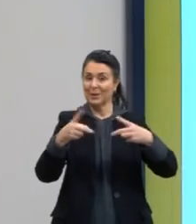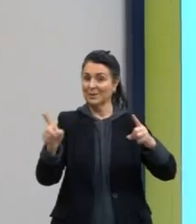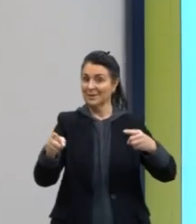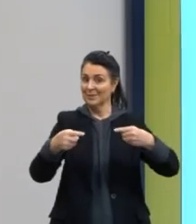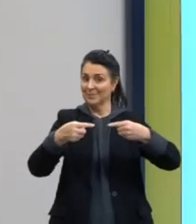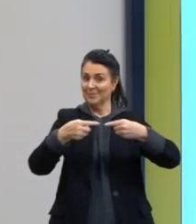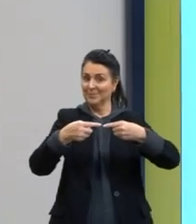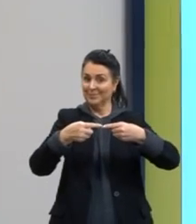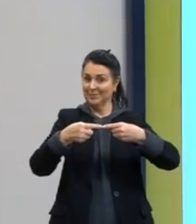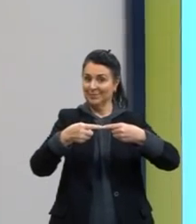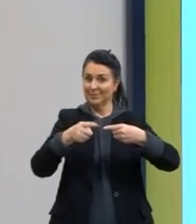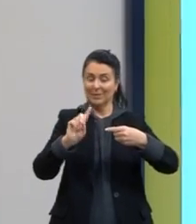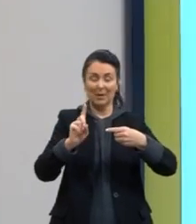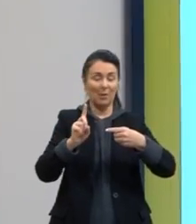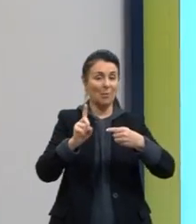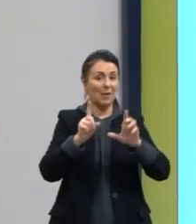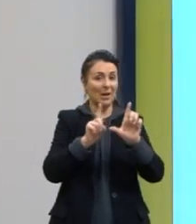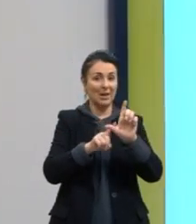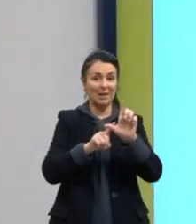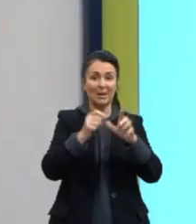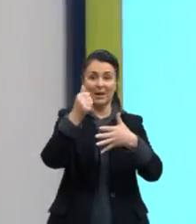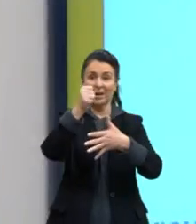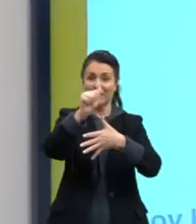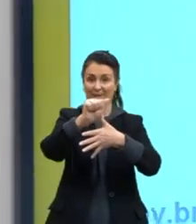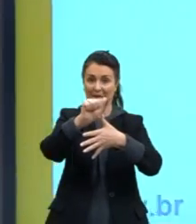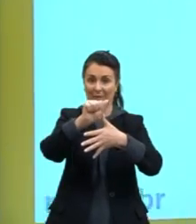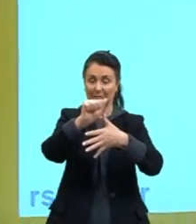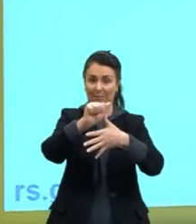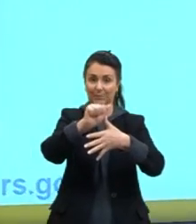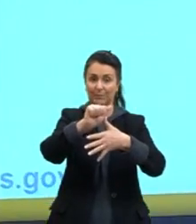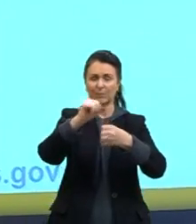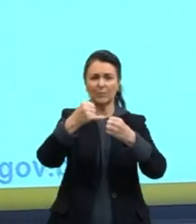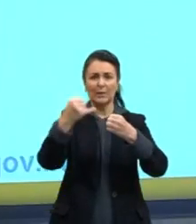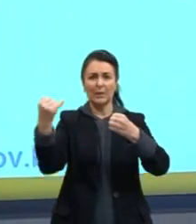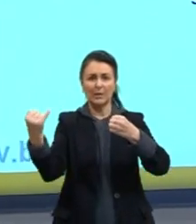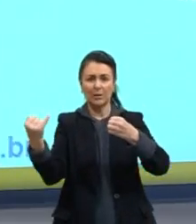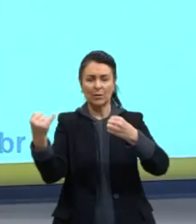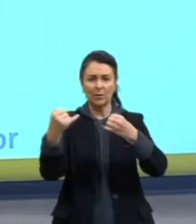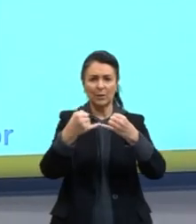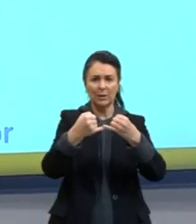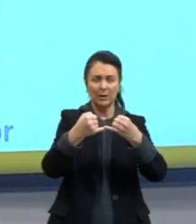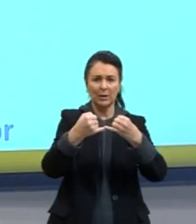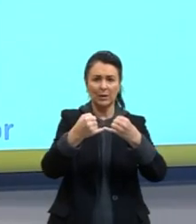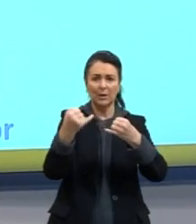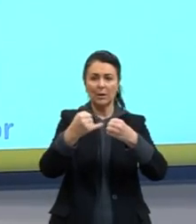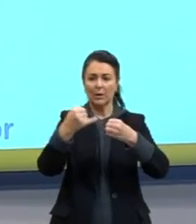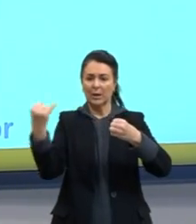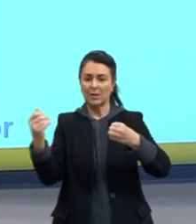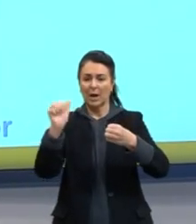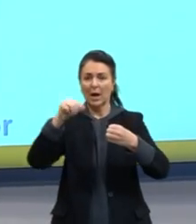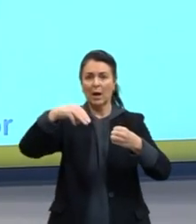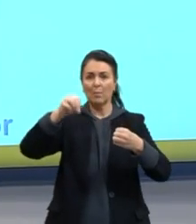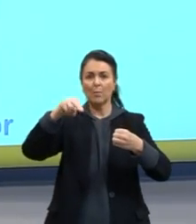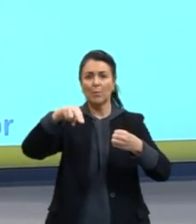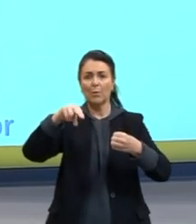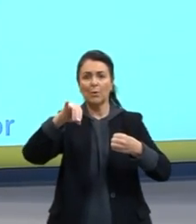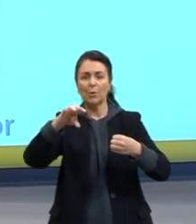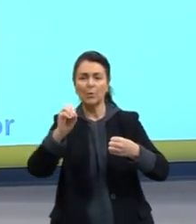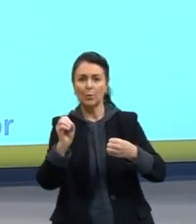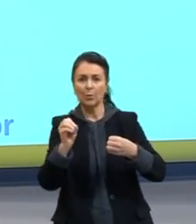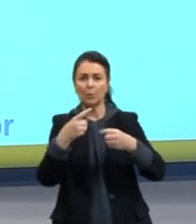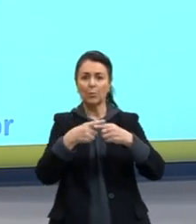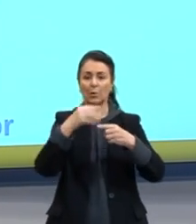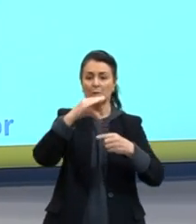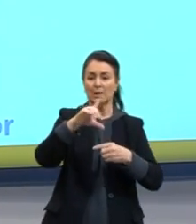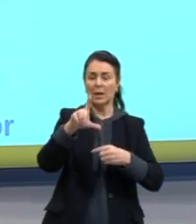sem chance de ser A. Iônica com o cátion amônio, porque o cálcio livre é